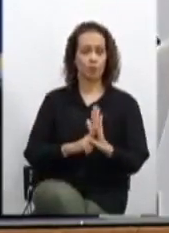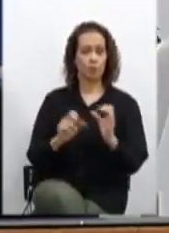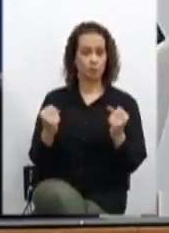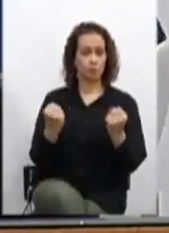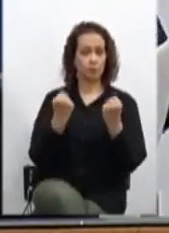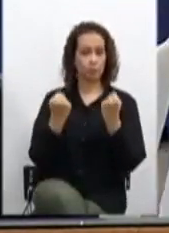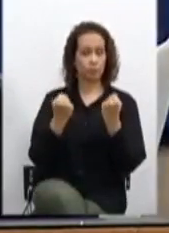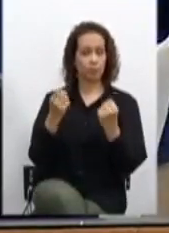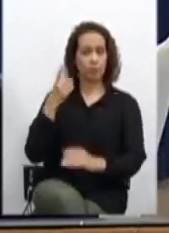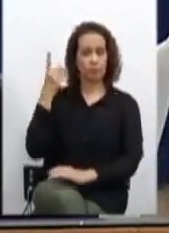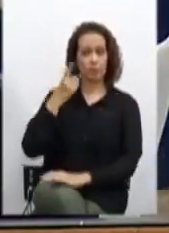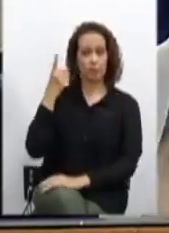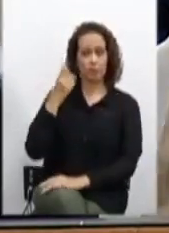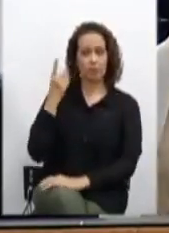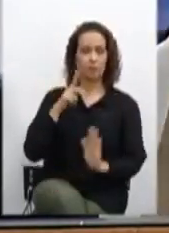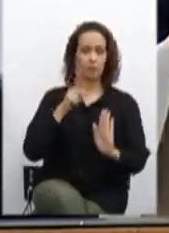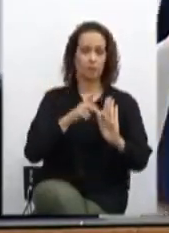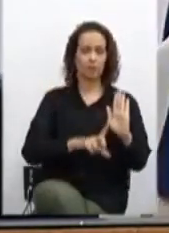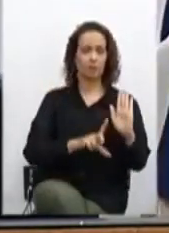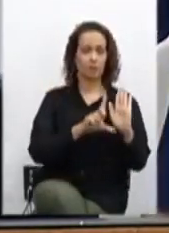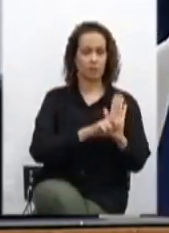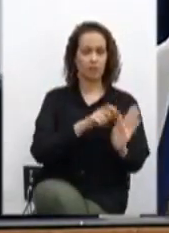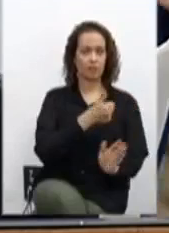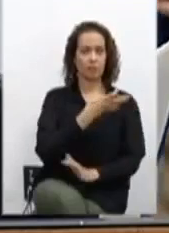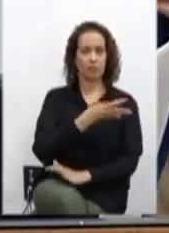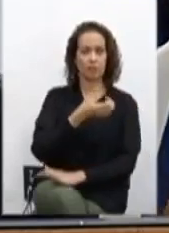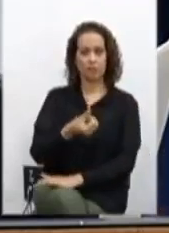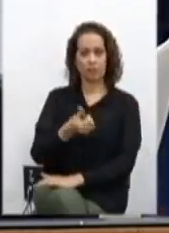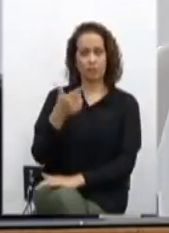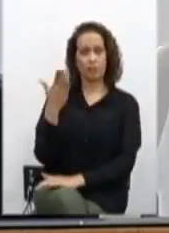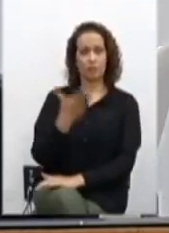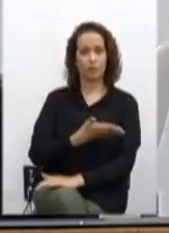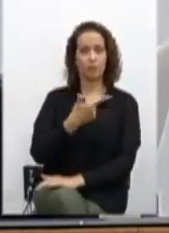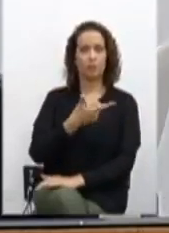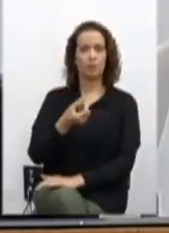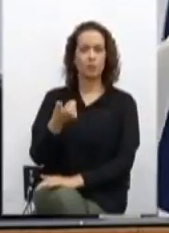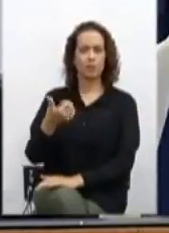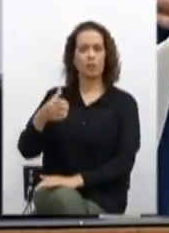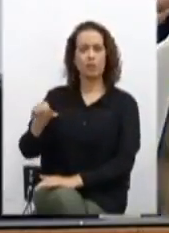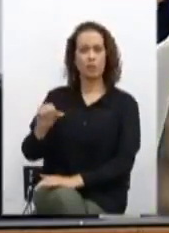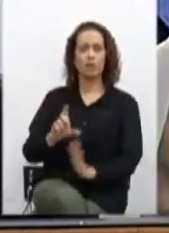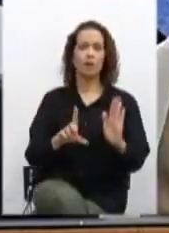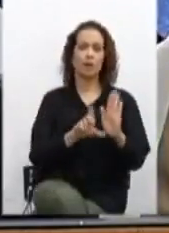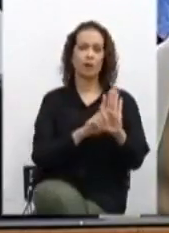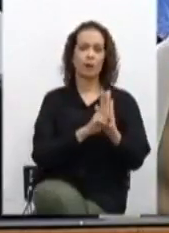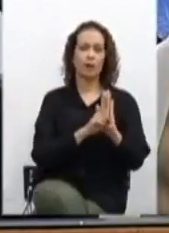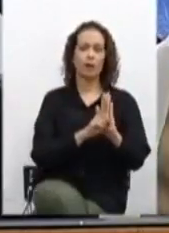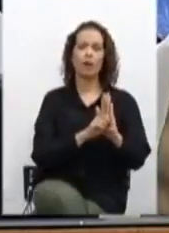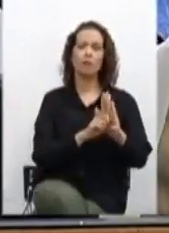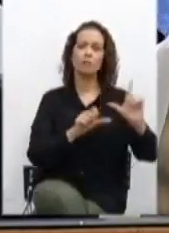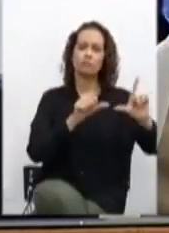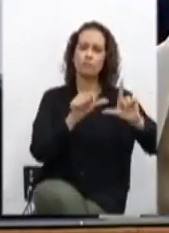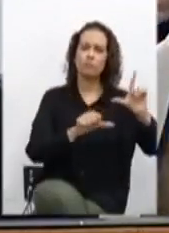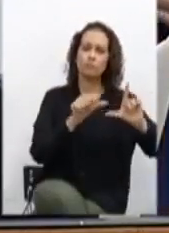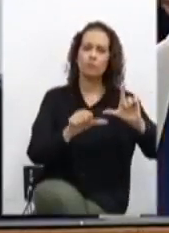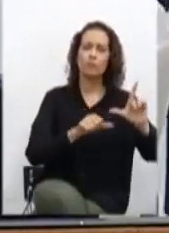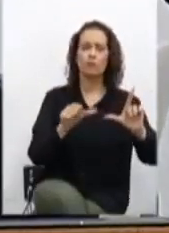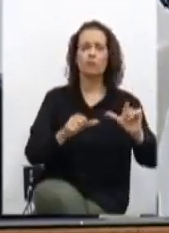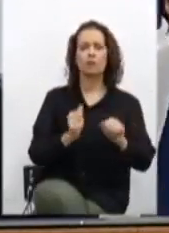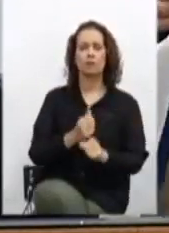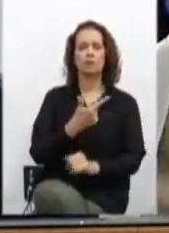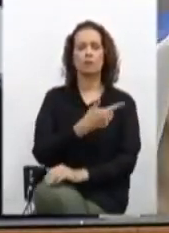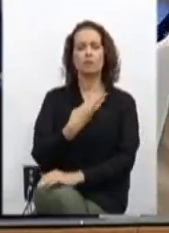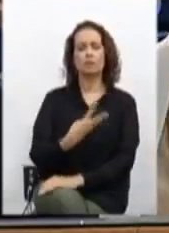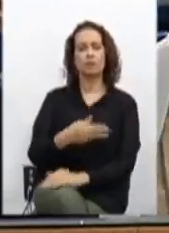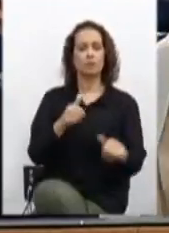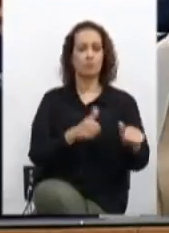o Projeto de Lei 146-2019 altera a Lei nº 17785, de 23 de